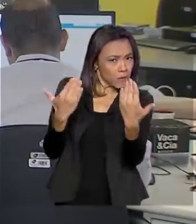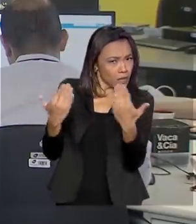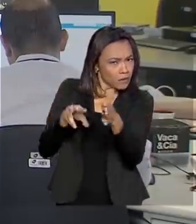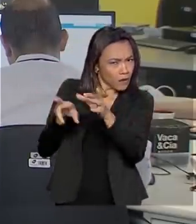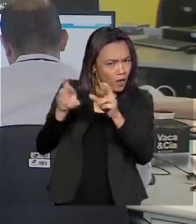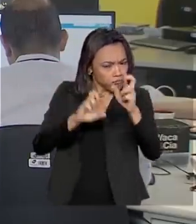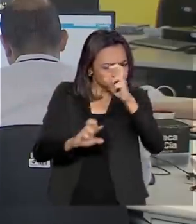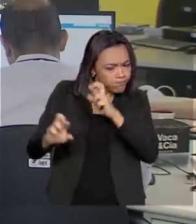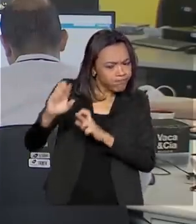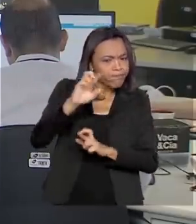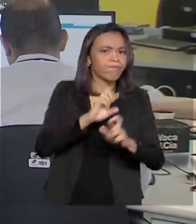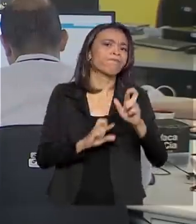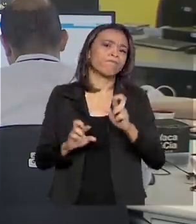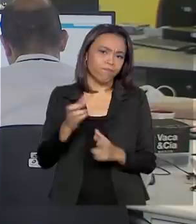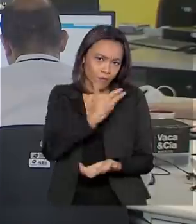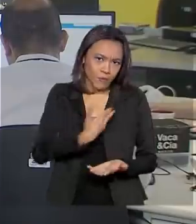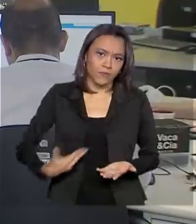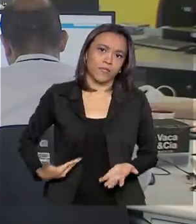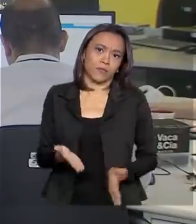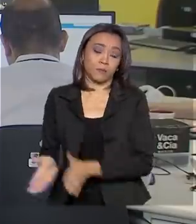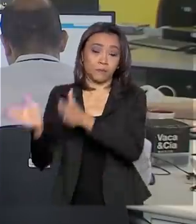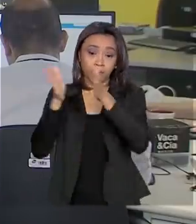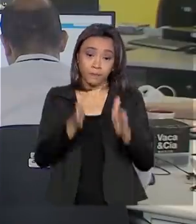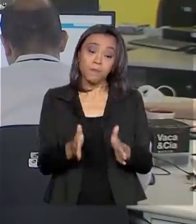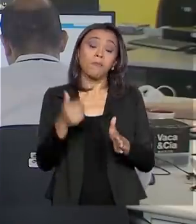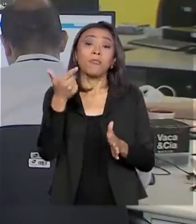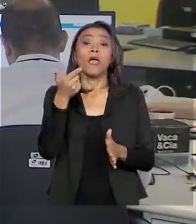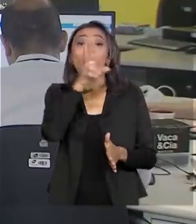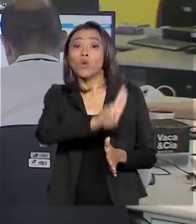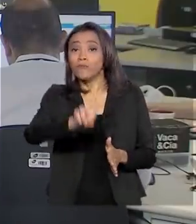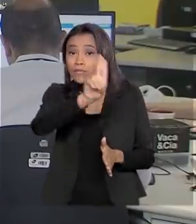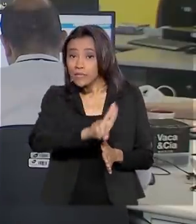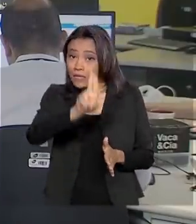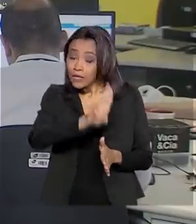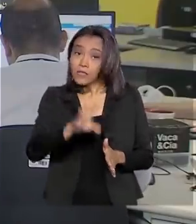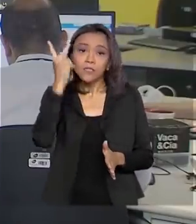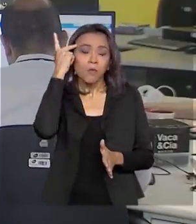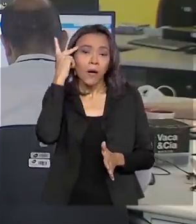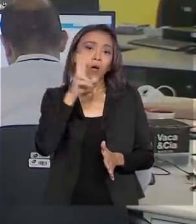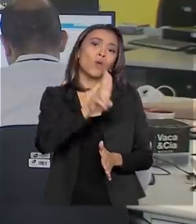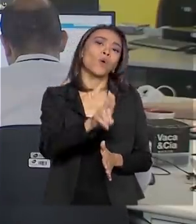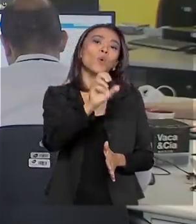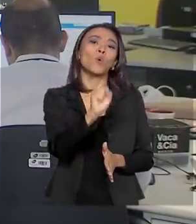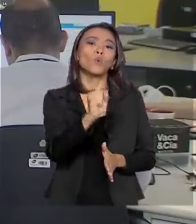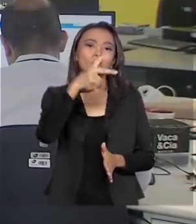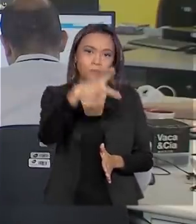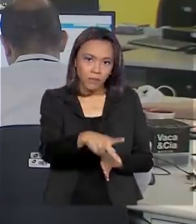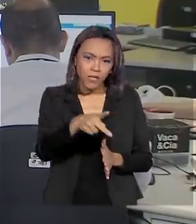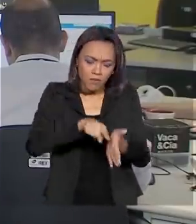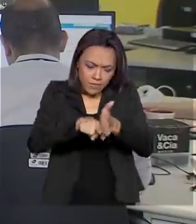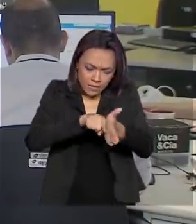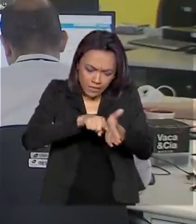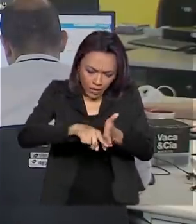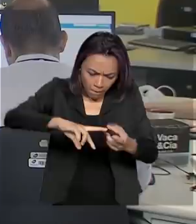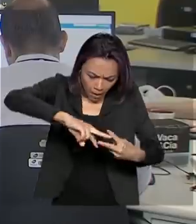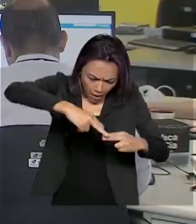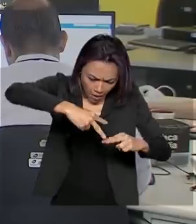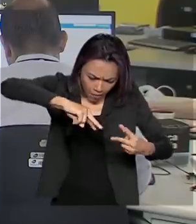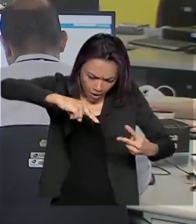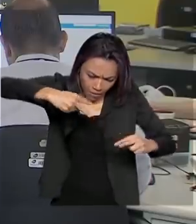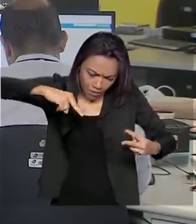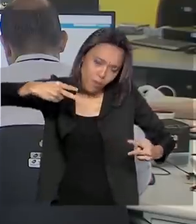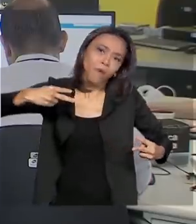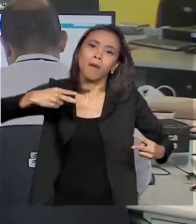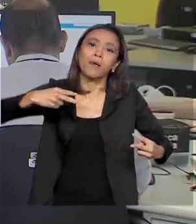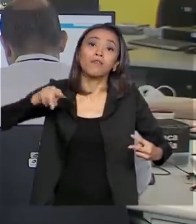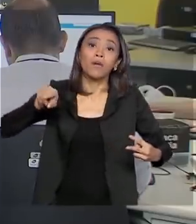Renata e equipes do Instituto Adolfo Lutz e da Universidade de São Paulo, a USP, sequenciaram o genoma do vírus que infectou o primeiro brasileiro.